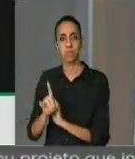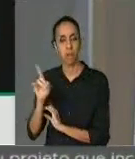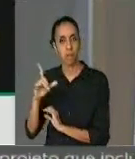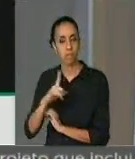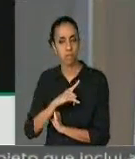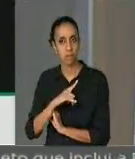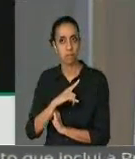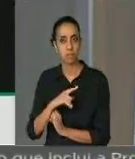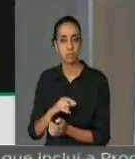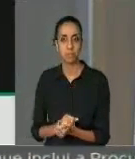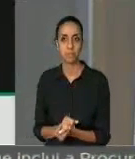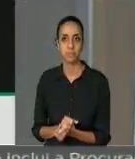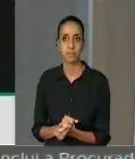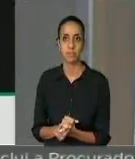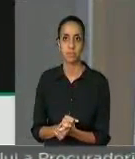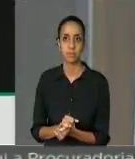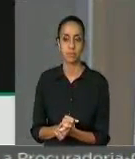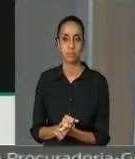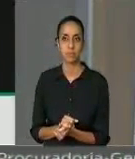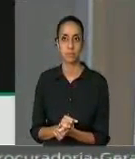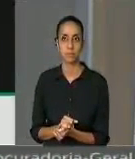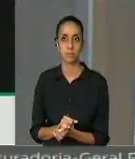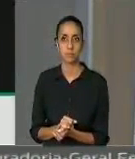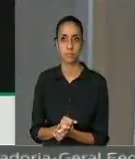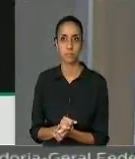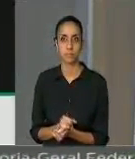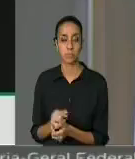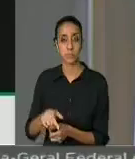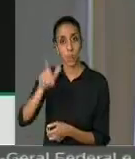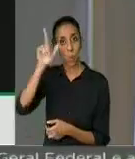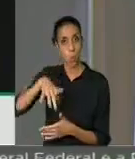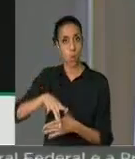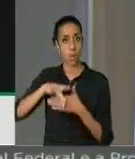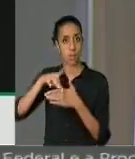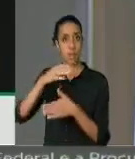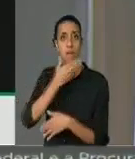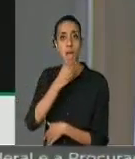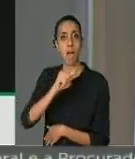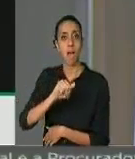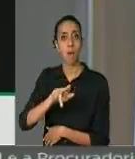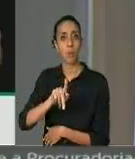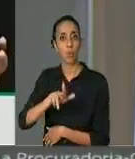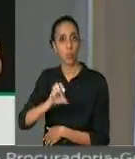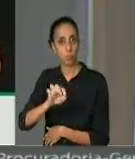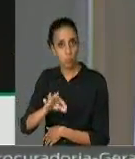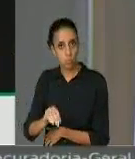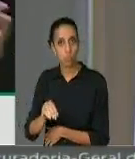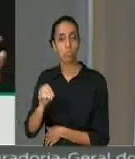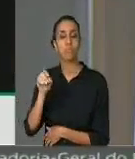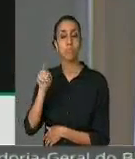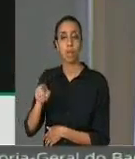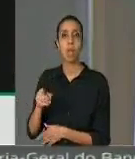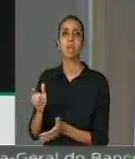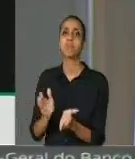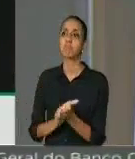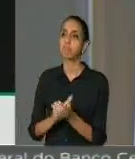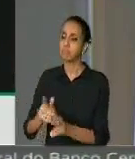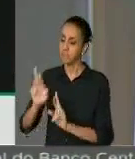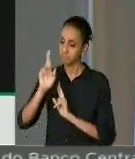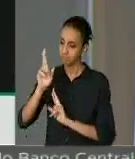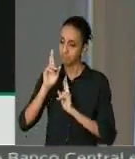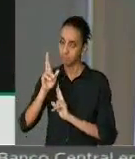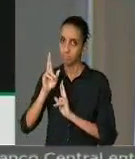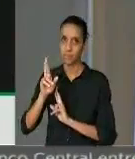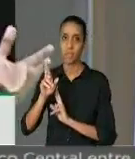liderada essa diretoria, pelo meu companheiro Augusto Vasconcelos, desejar êxito a essa